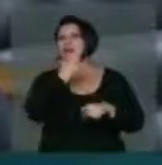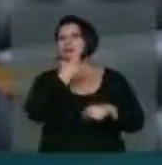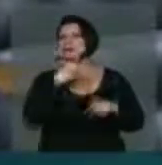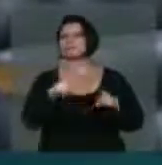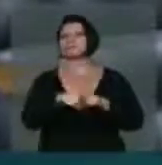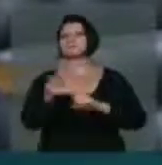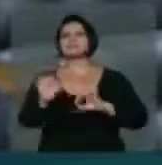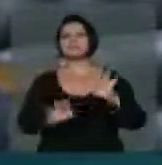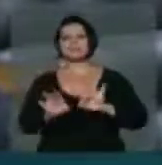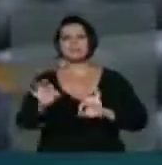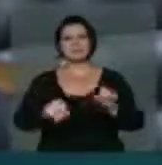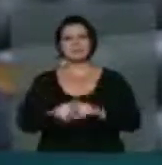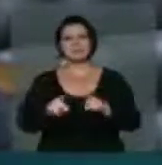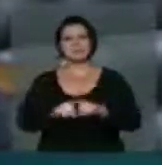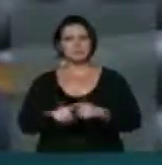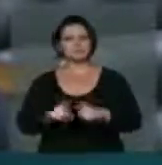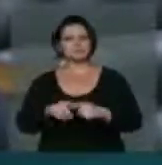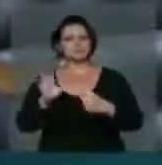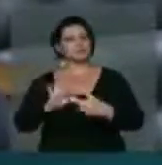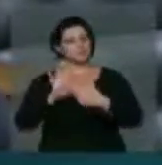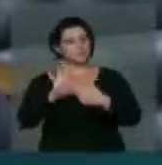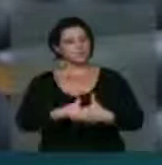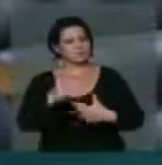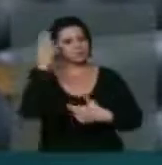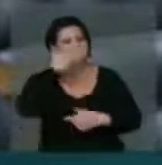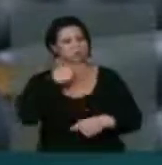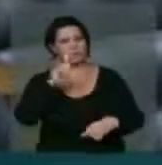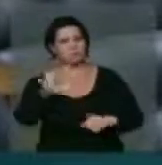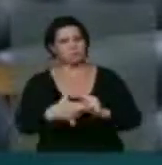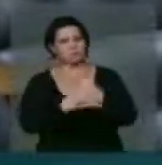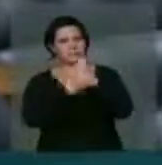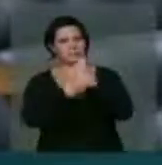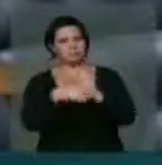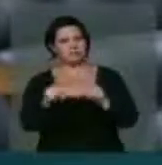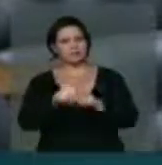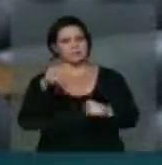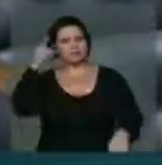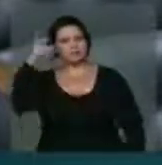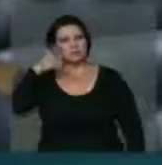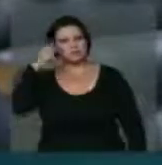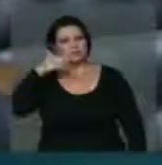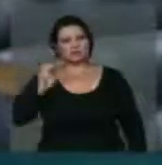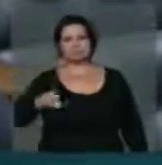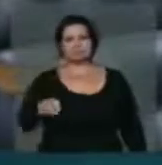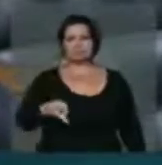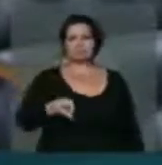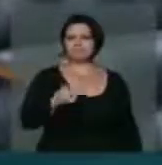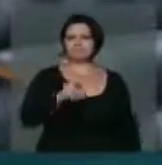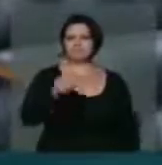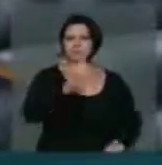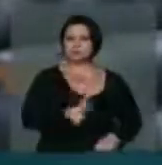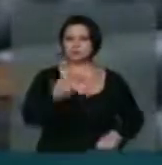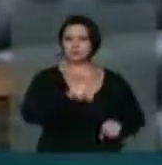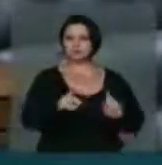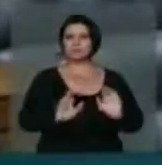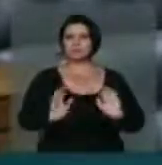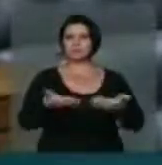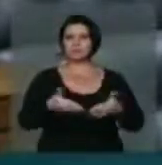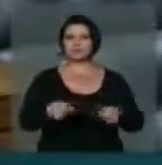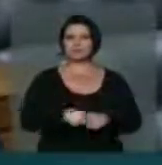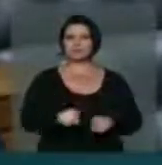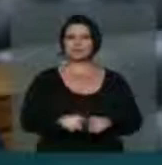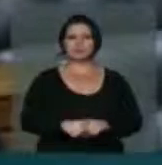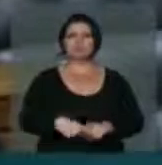desburocratizando as prestações de contas e garantindo ser uma política permanente. Portanto, a Comissão de